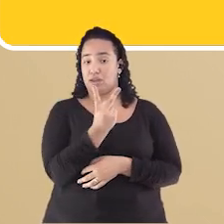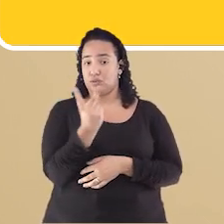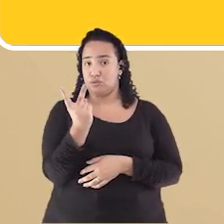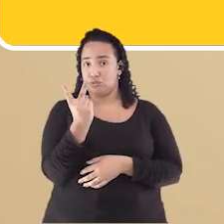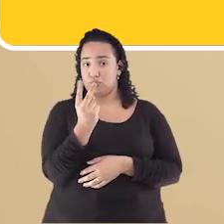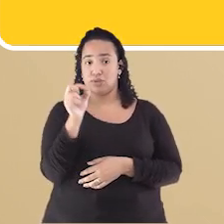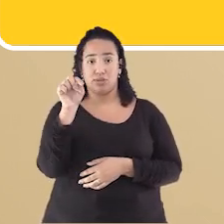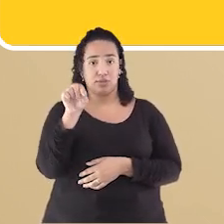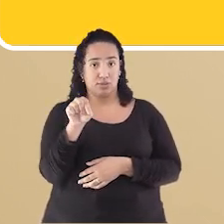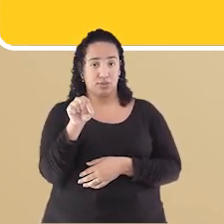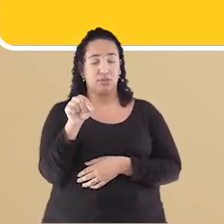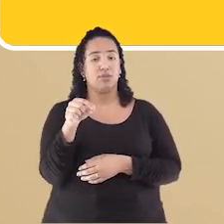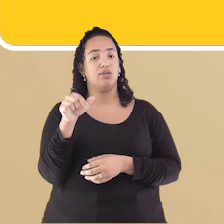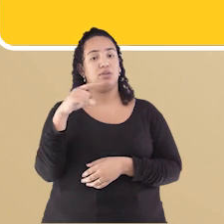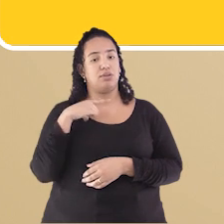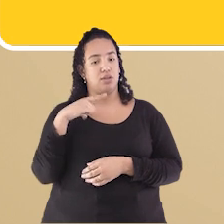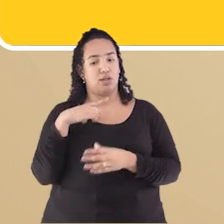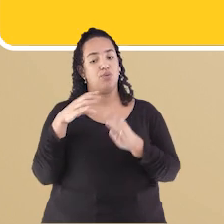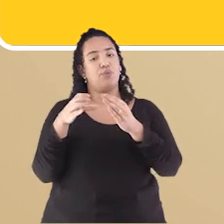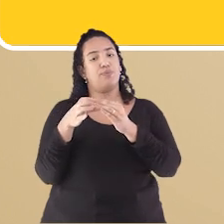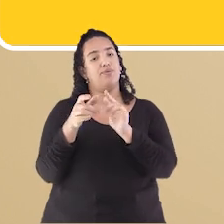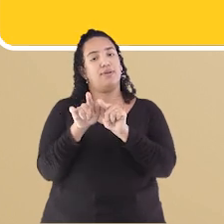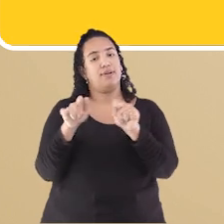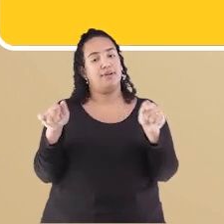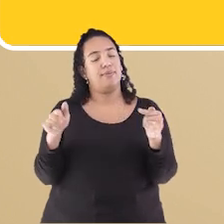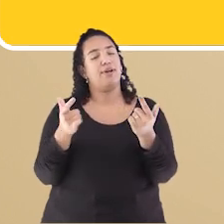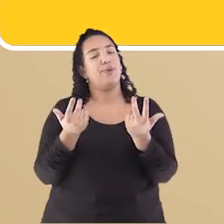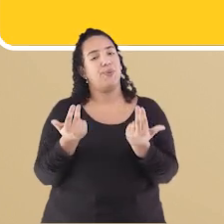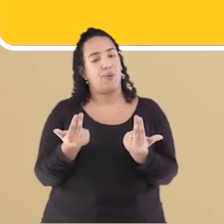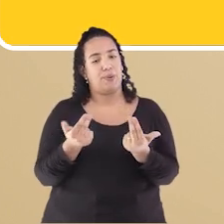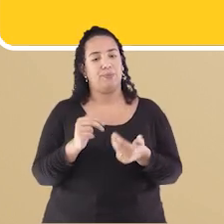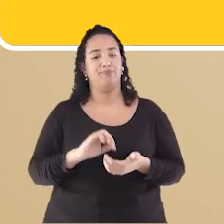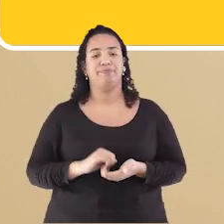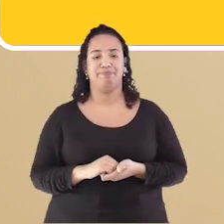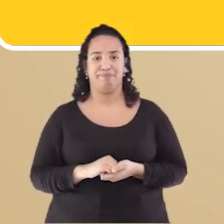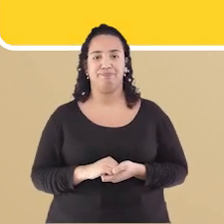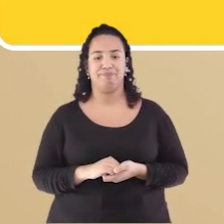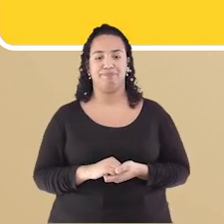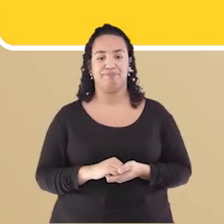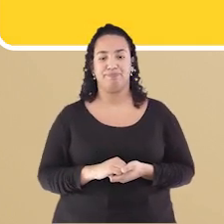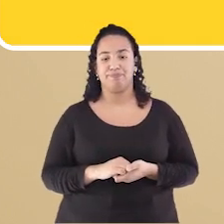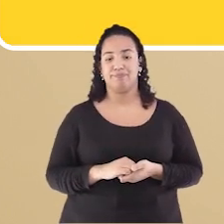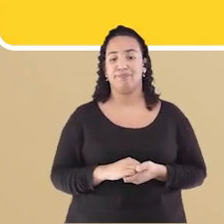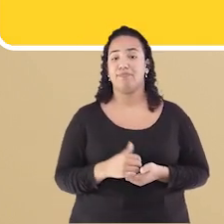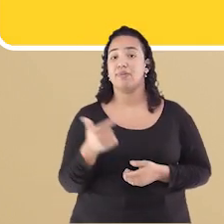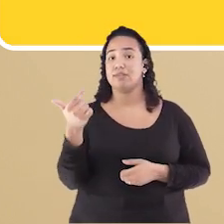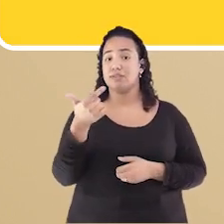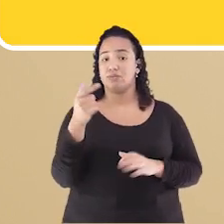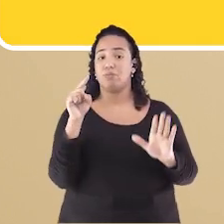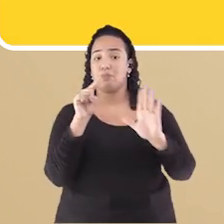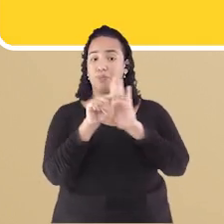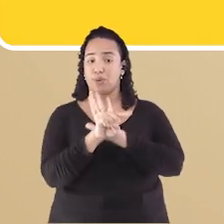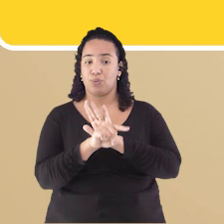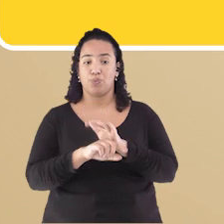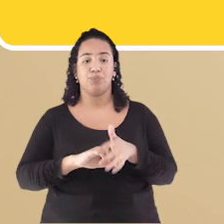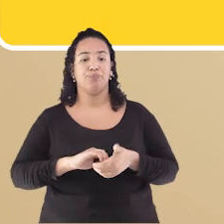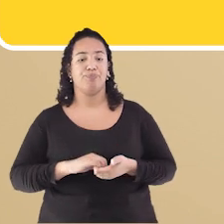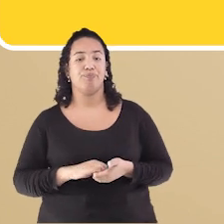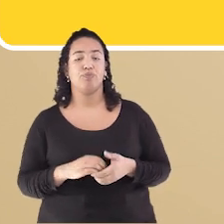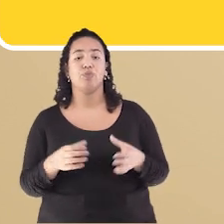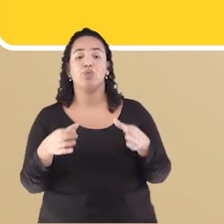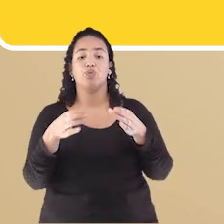situações Estão dentro Da mesma classe gramatical Questão 2